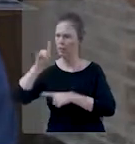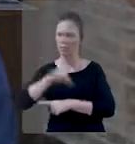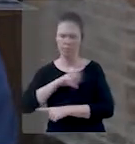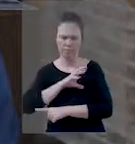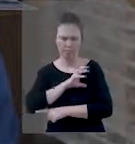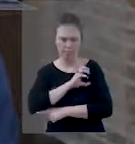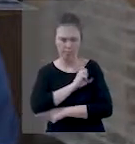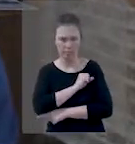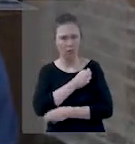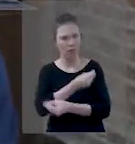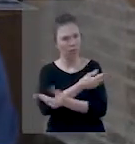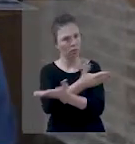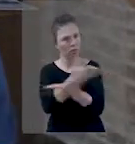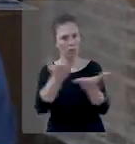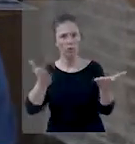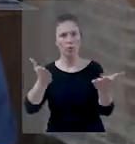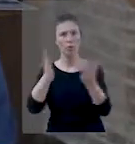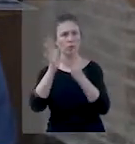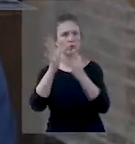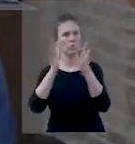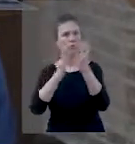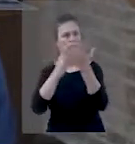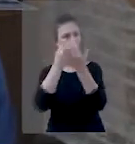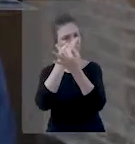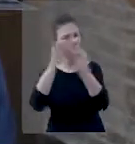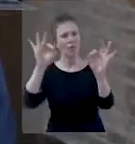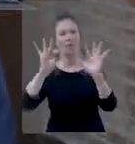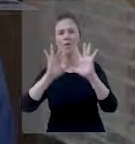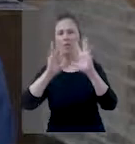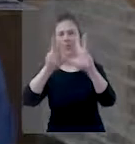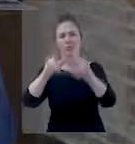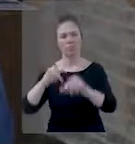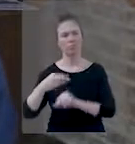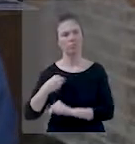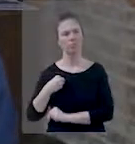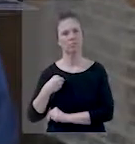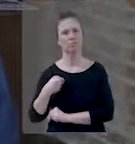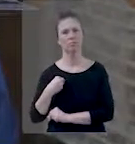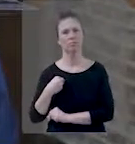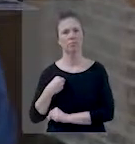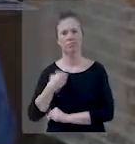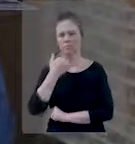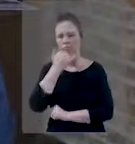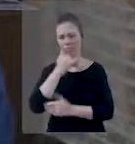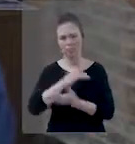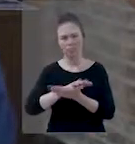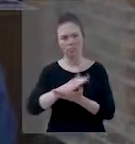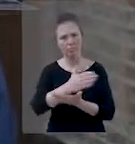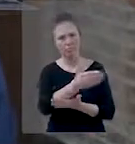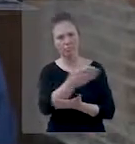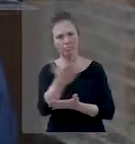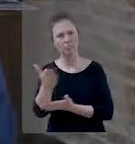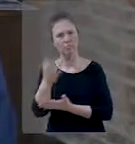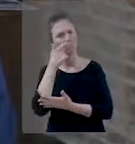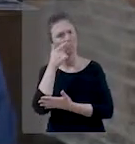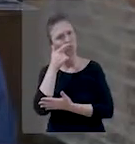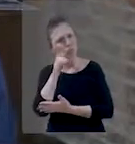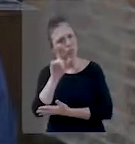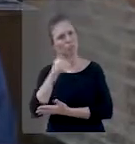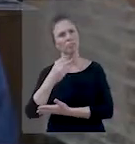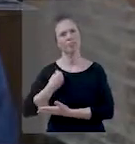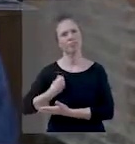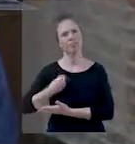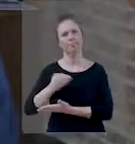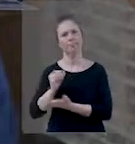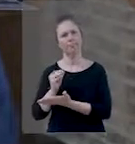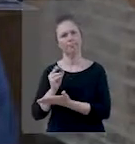amoroso. Deus enviou seu Filho Jesus Cristo ao mundo para salvar os pecadores e ajudá-los para que cheguem